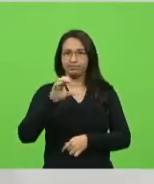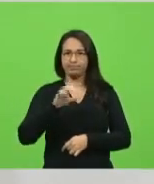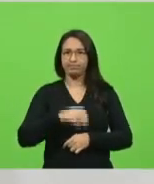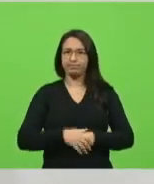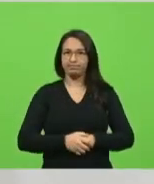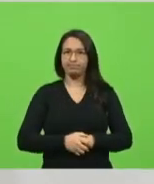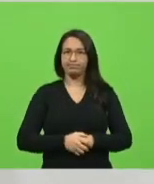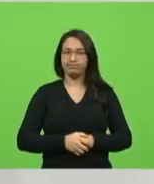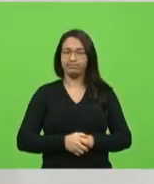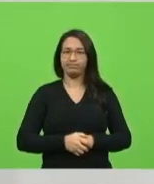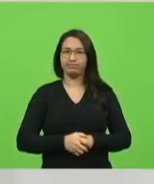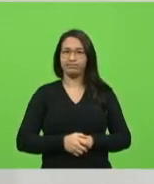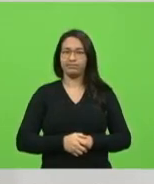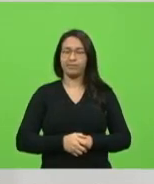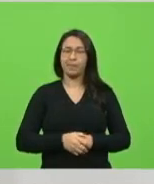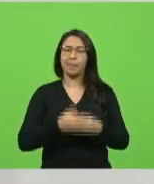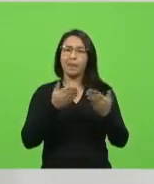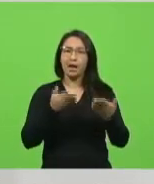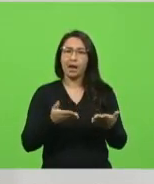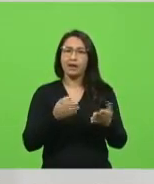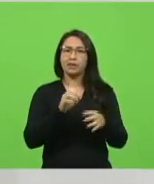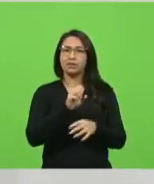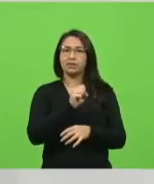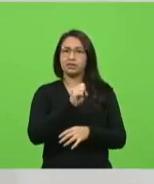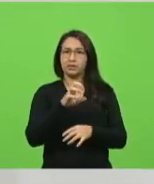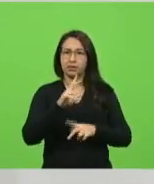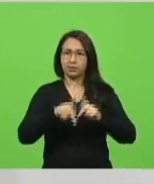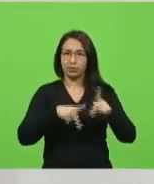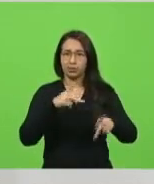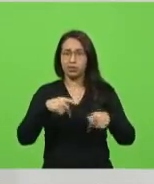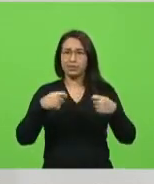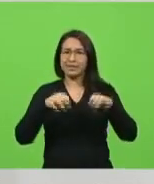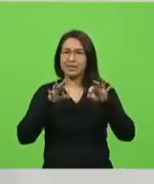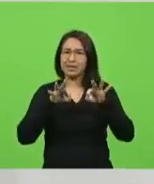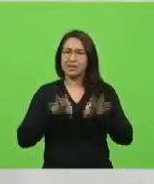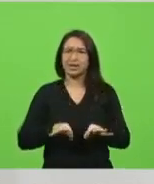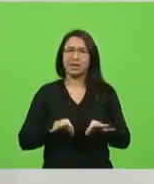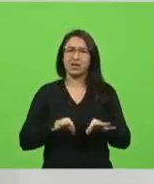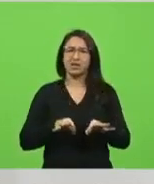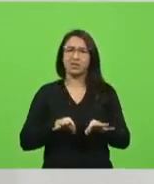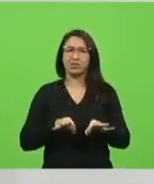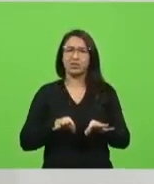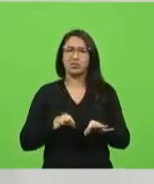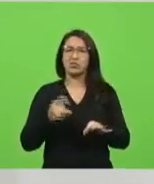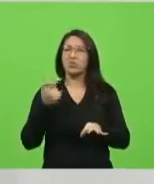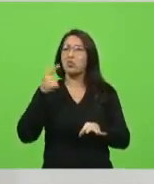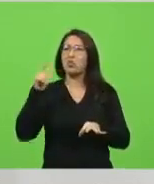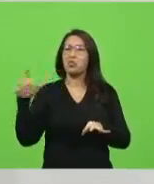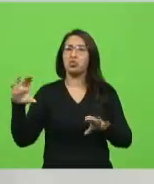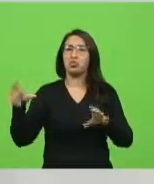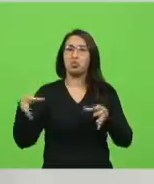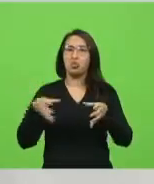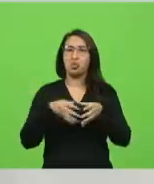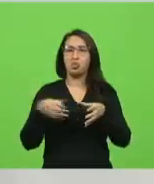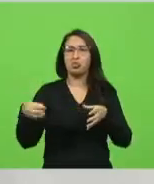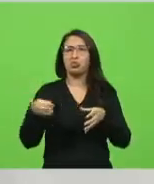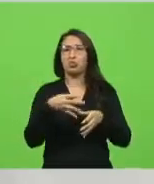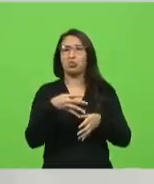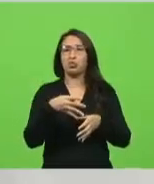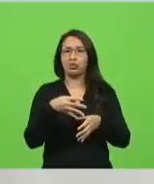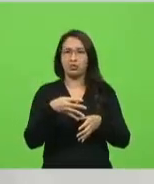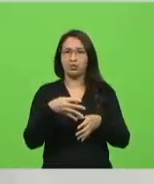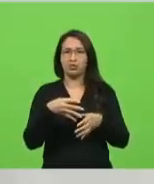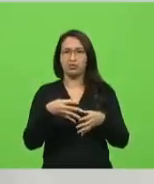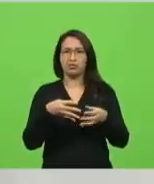Essa certeza, os catarinenses têm que ter, que não é qualquer, agora veio mais um grupo novo e disse, faça assim,